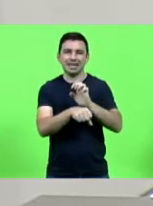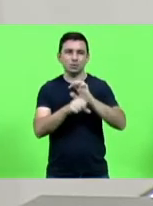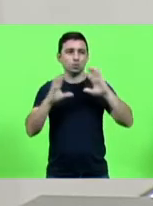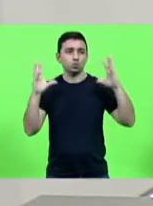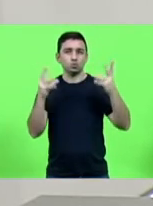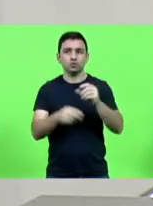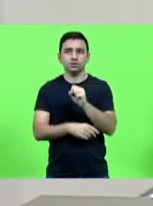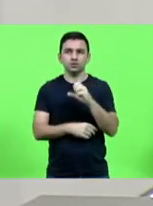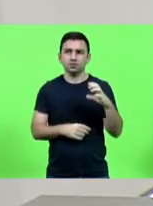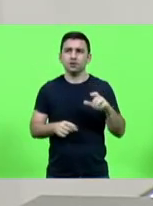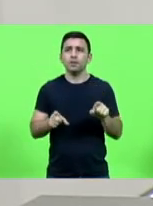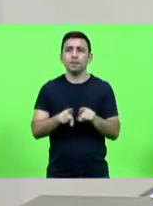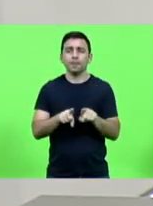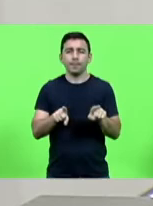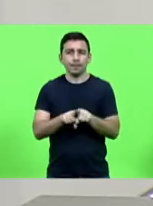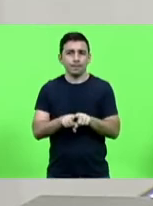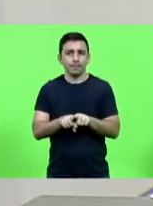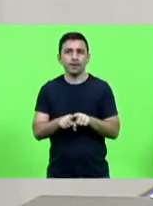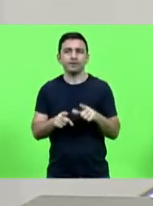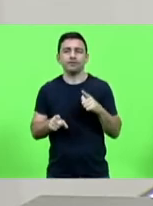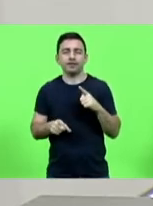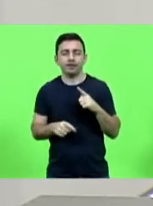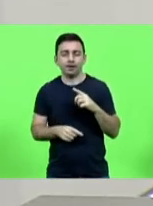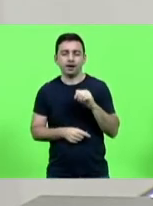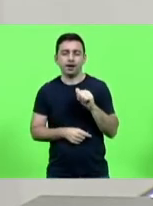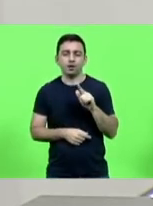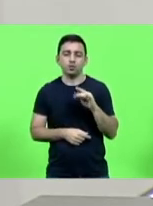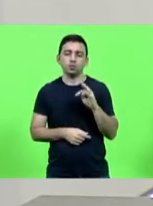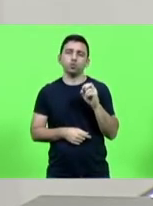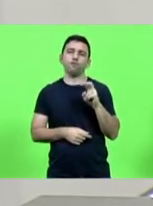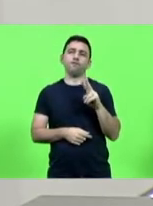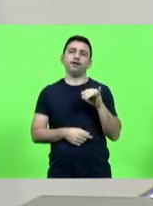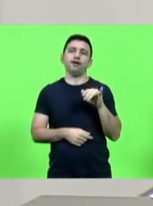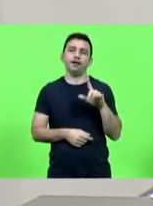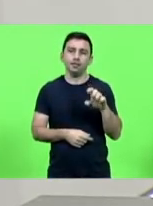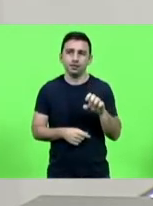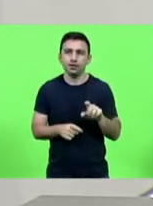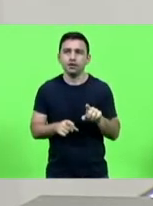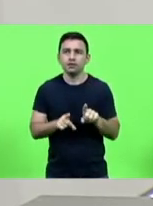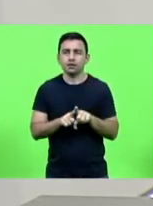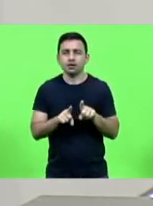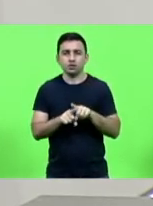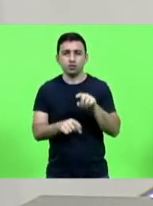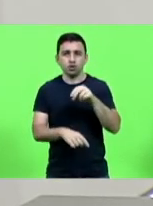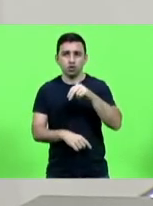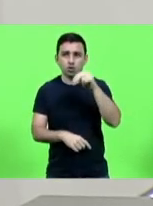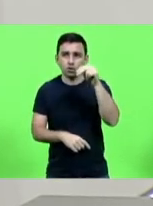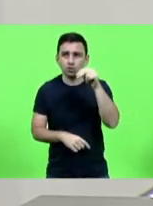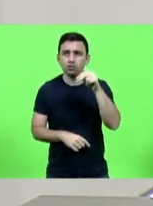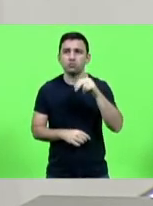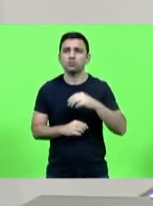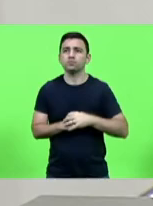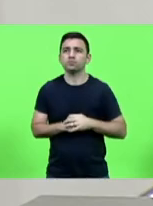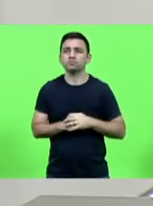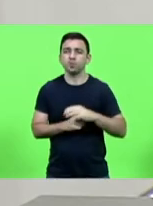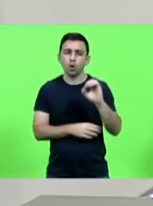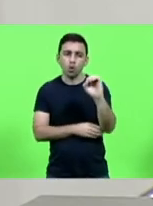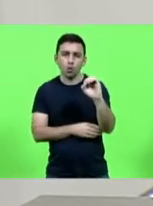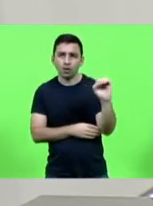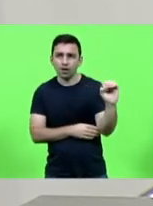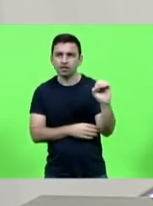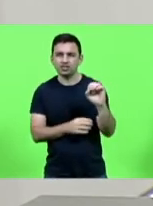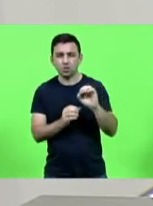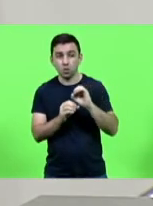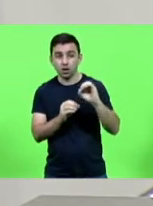como levamos para o Alto Vale Planalto Norte a região Oeste Extremo